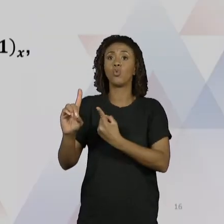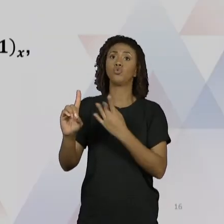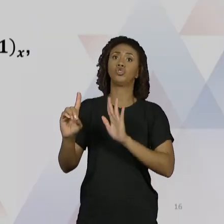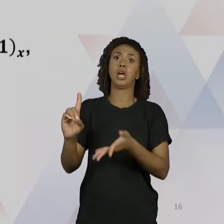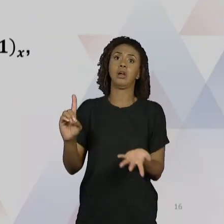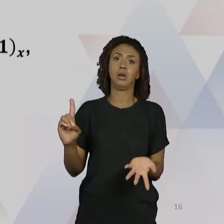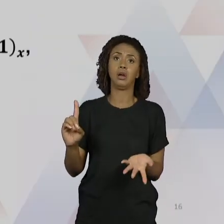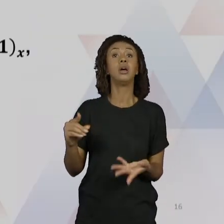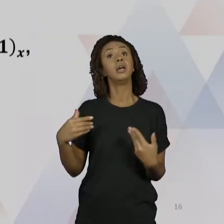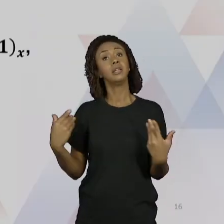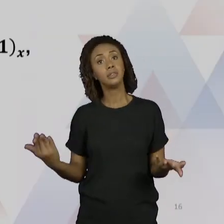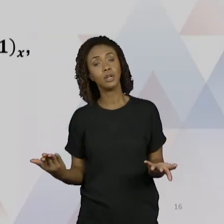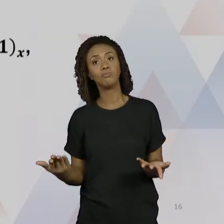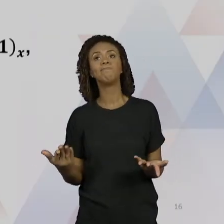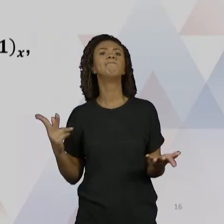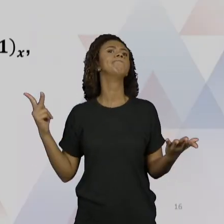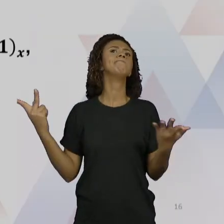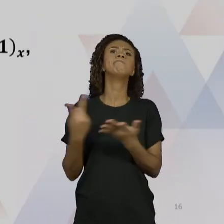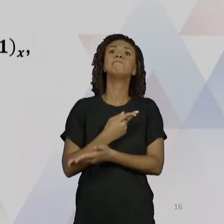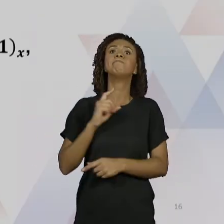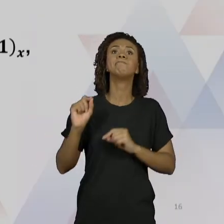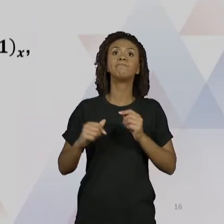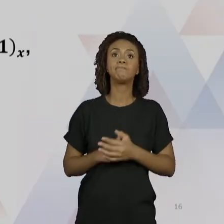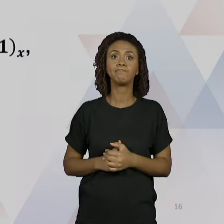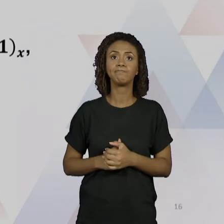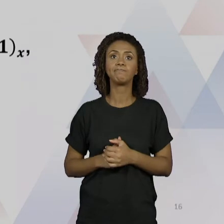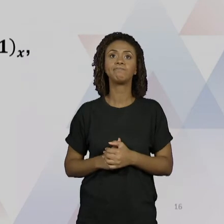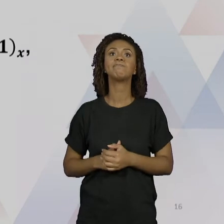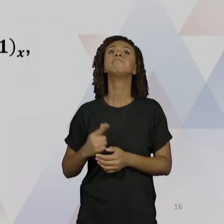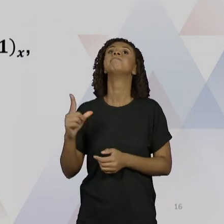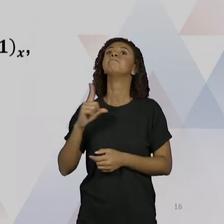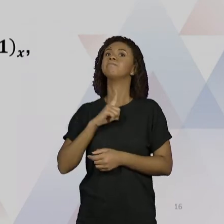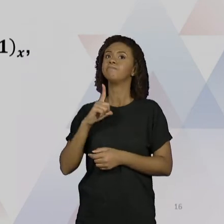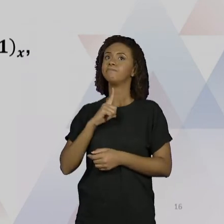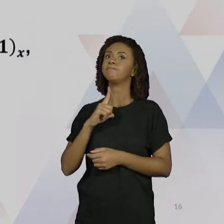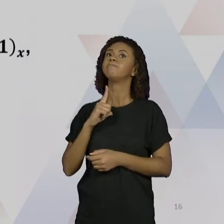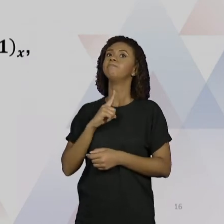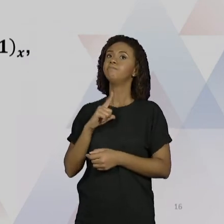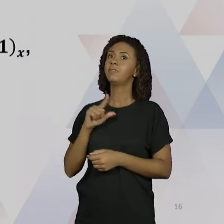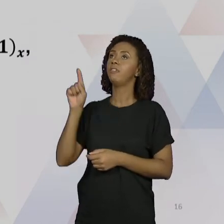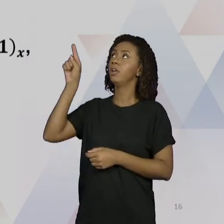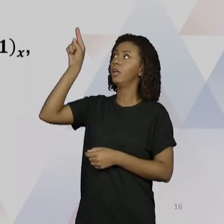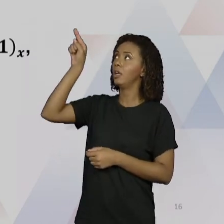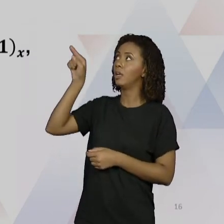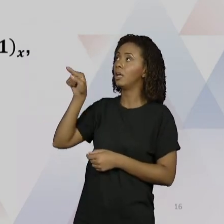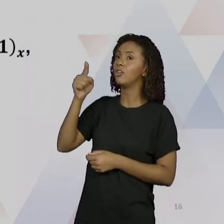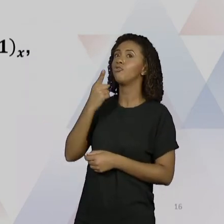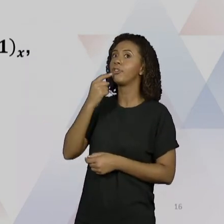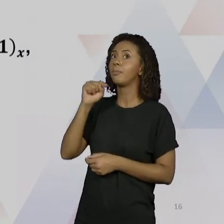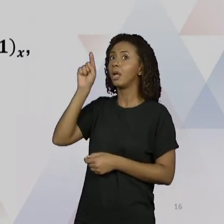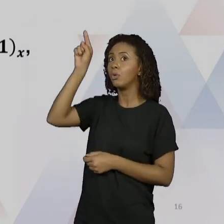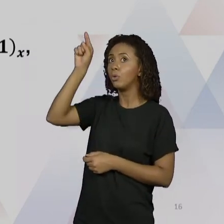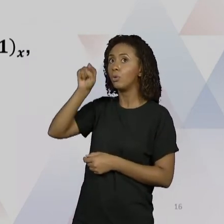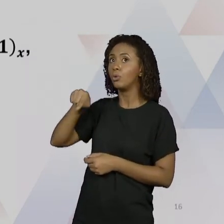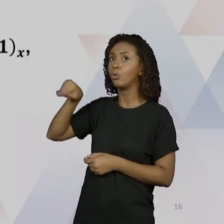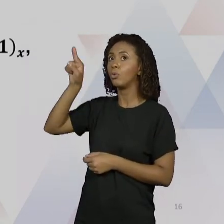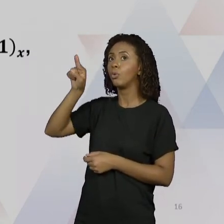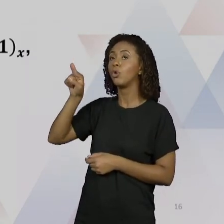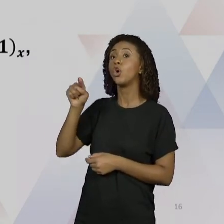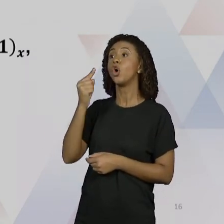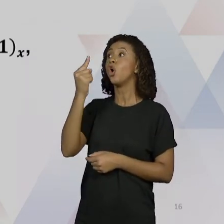Então só pode ter acontecido o quê? Ter vindo 1 dessa soma. Na hora que eu somei esses dois veio o 1 pra cá.